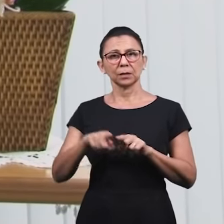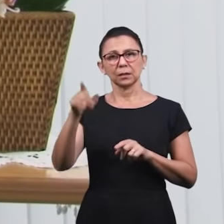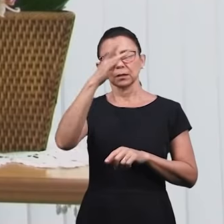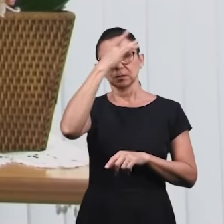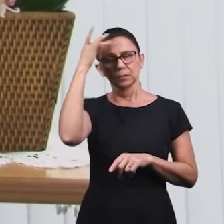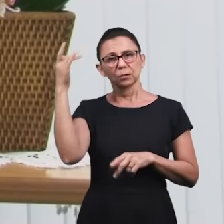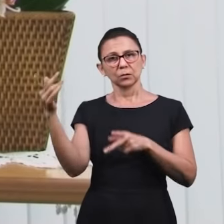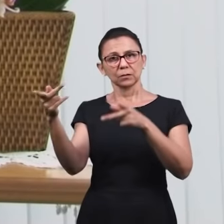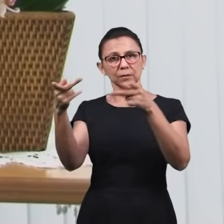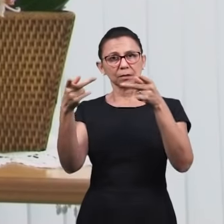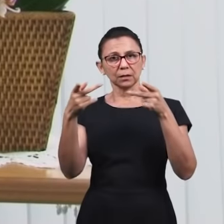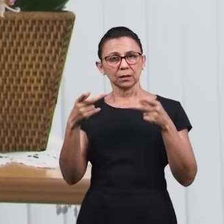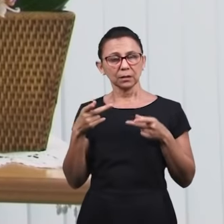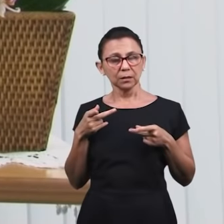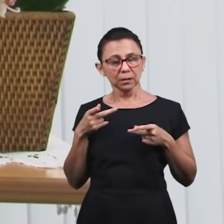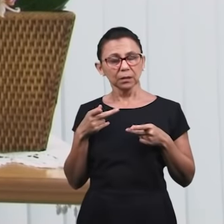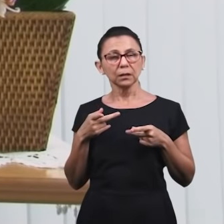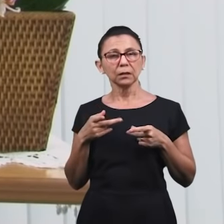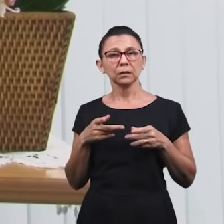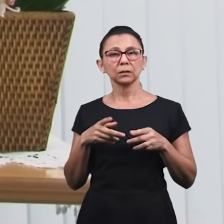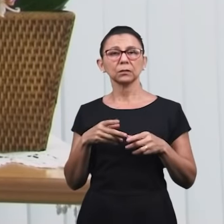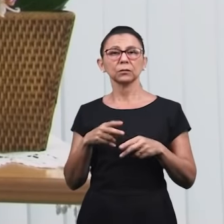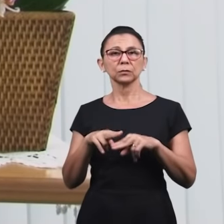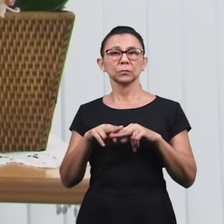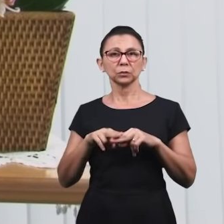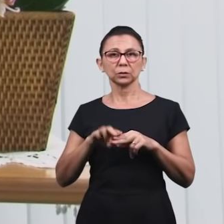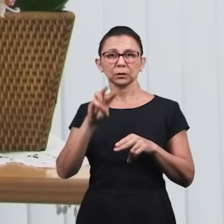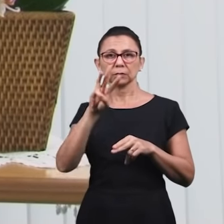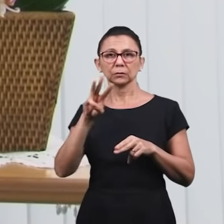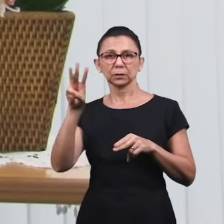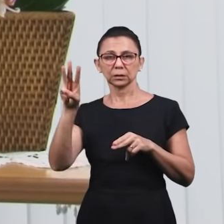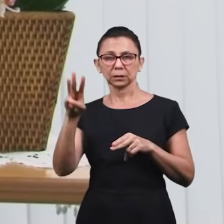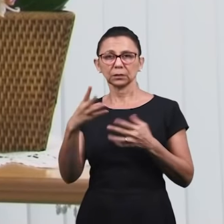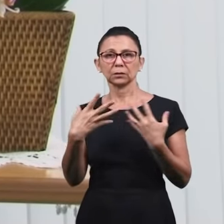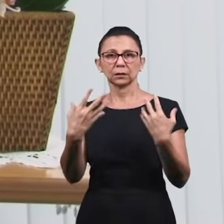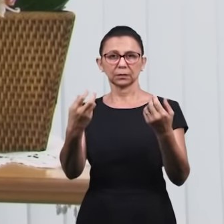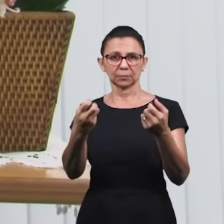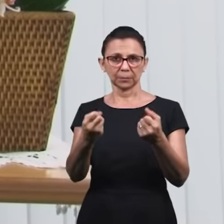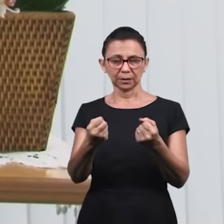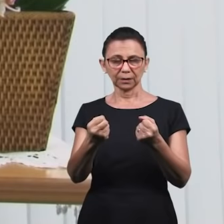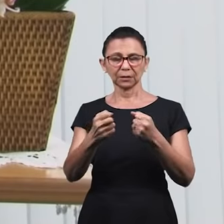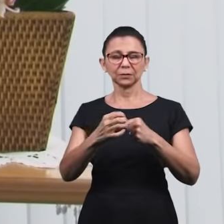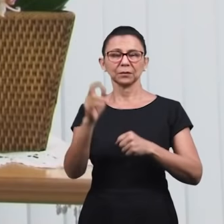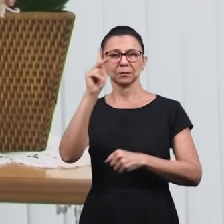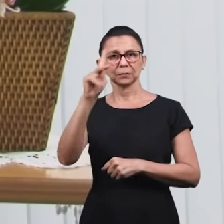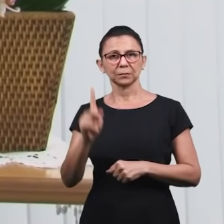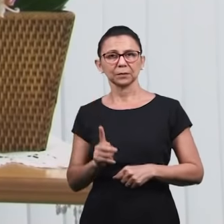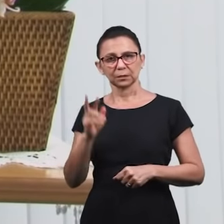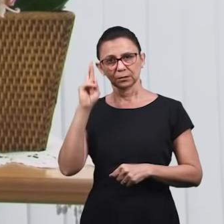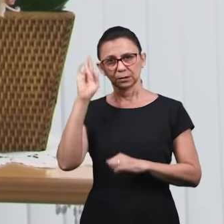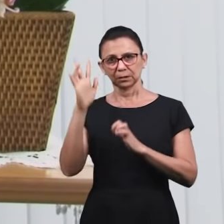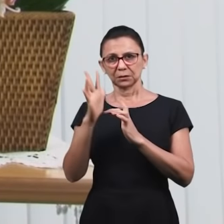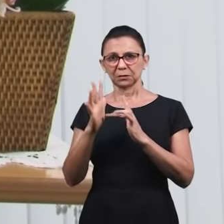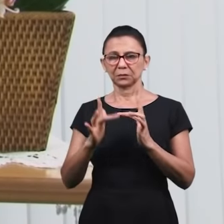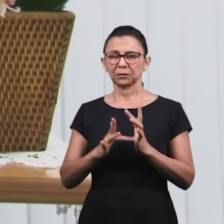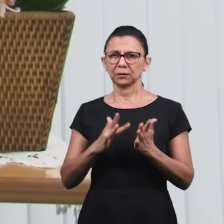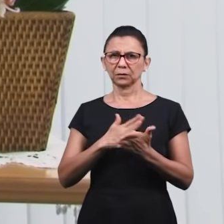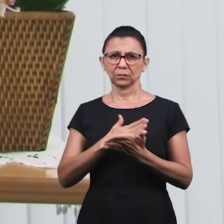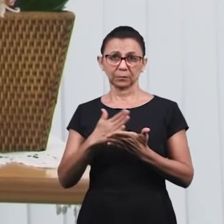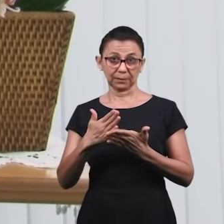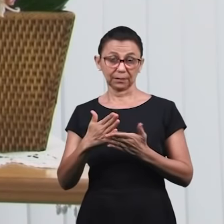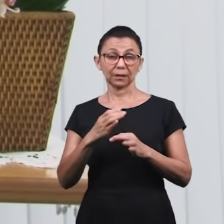visitantes porque receberam um link, um convite para participar deste momento. Mais uma vez eu repito a todos a paz do Senhor.